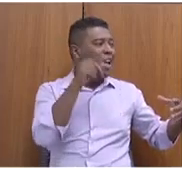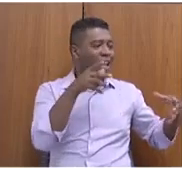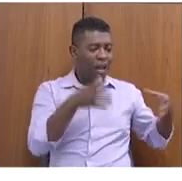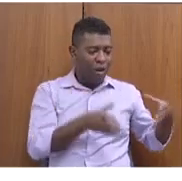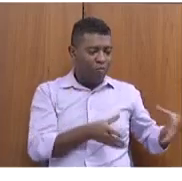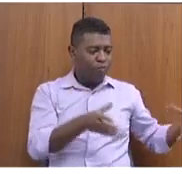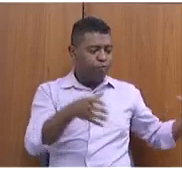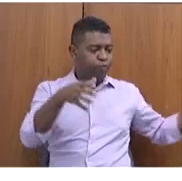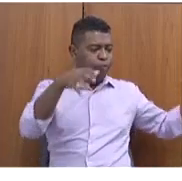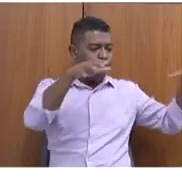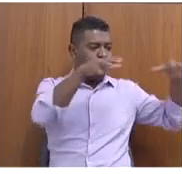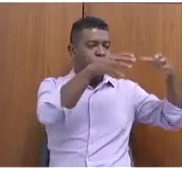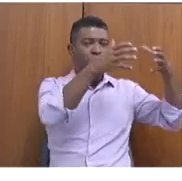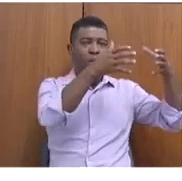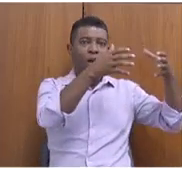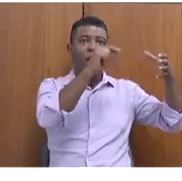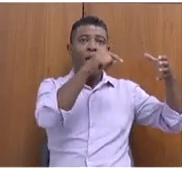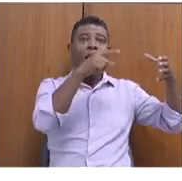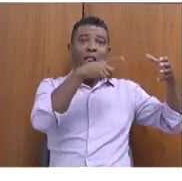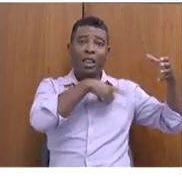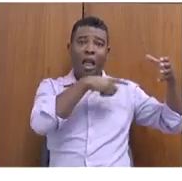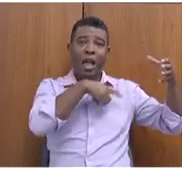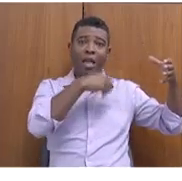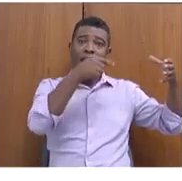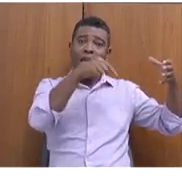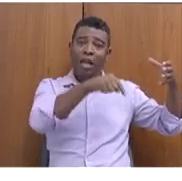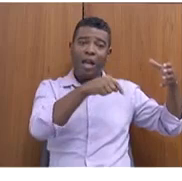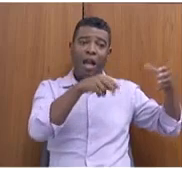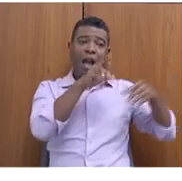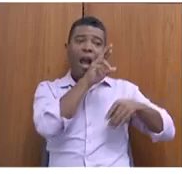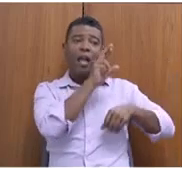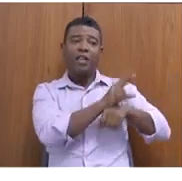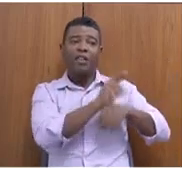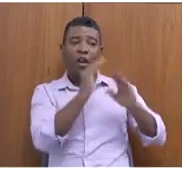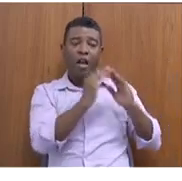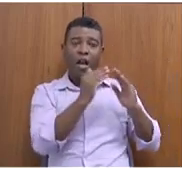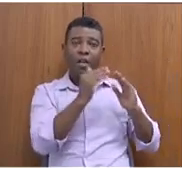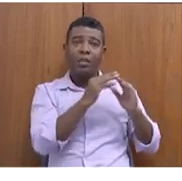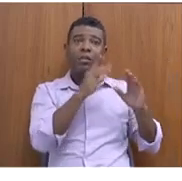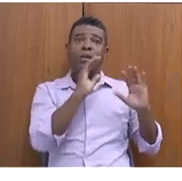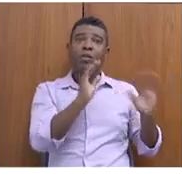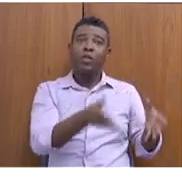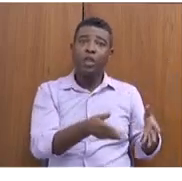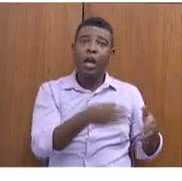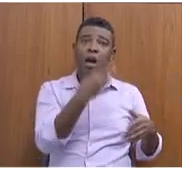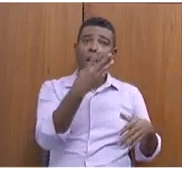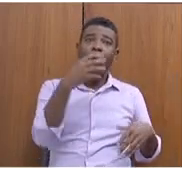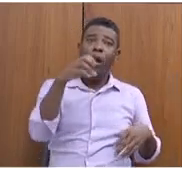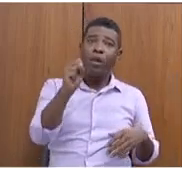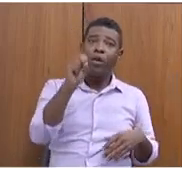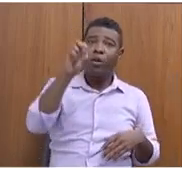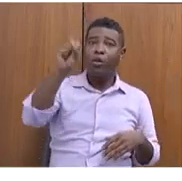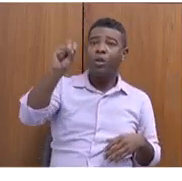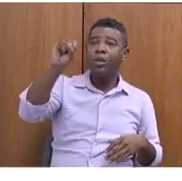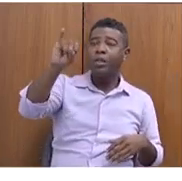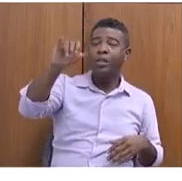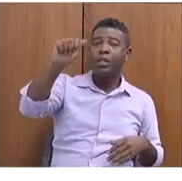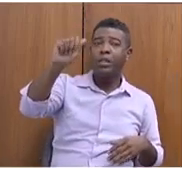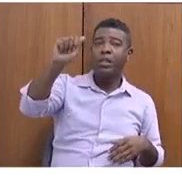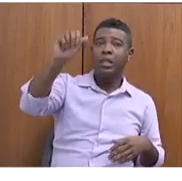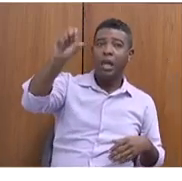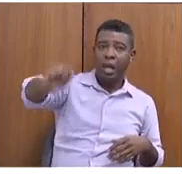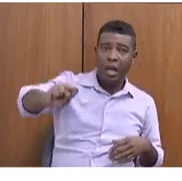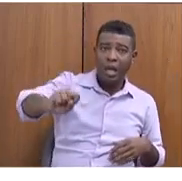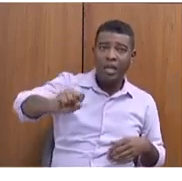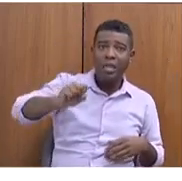tem o reservatório e leva para o reservatório da casa. Então, gente já colocou 48 SIS, eram 50, mais